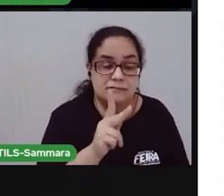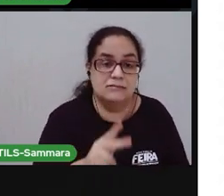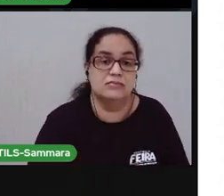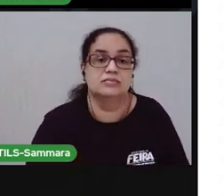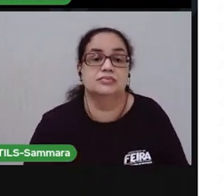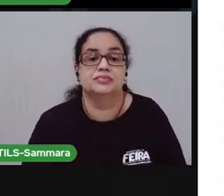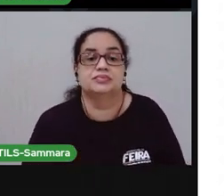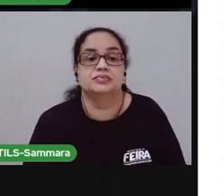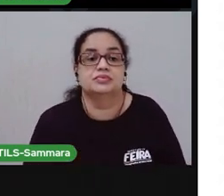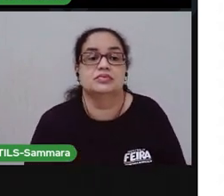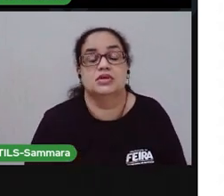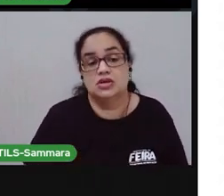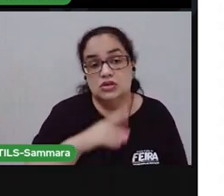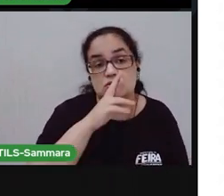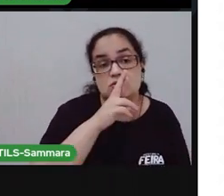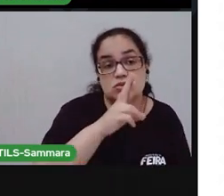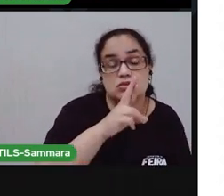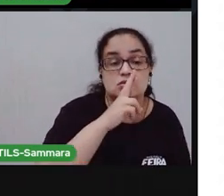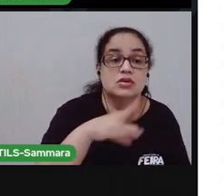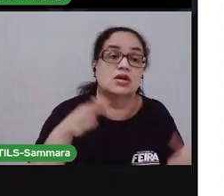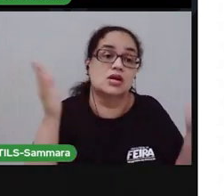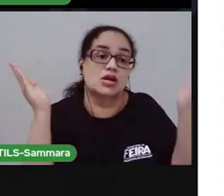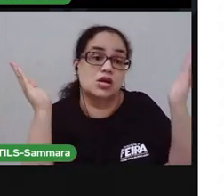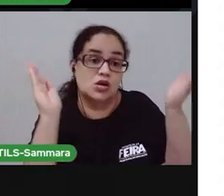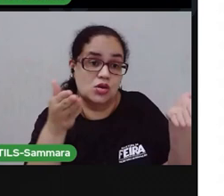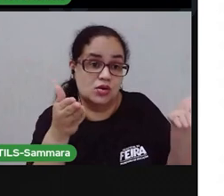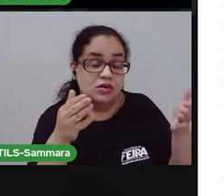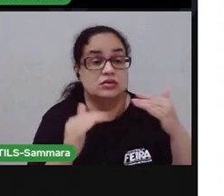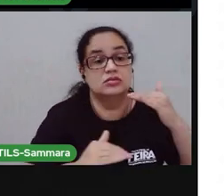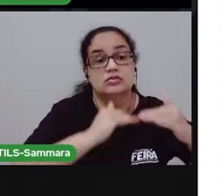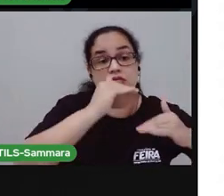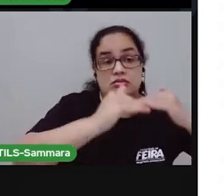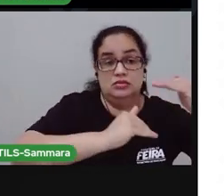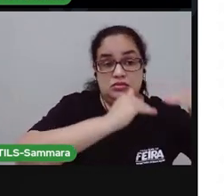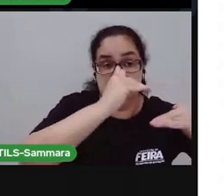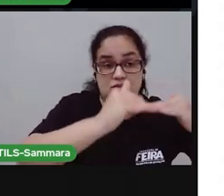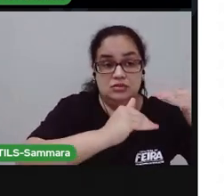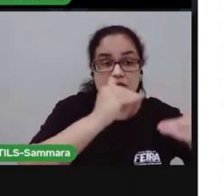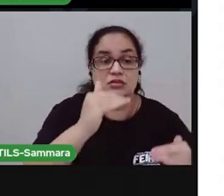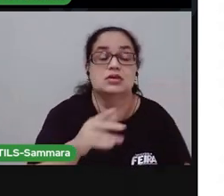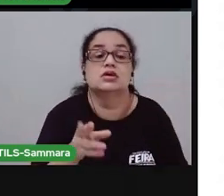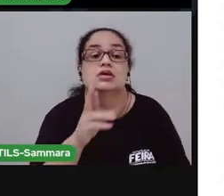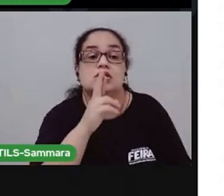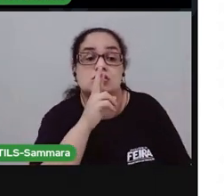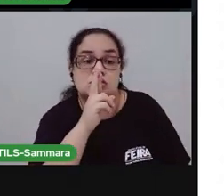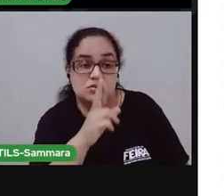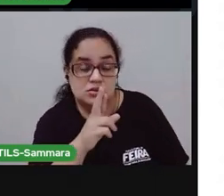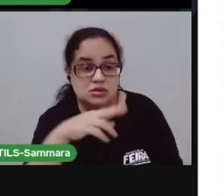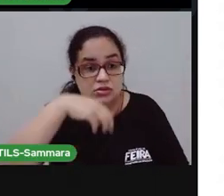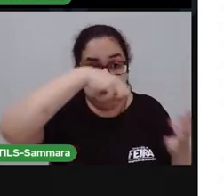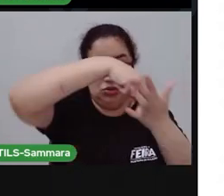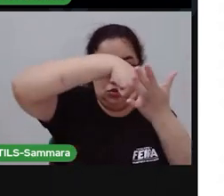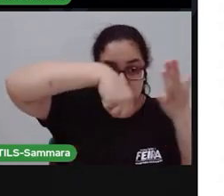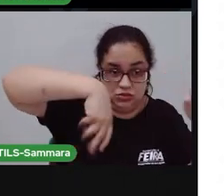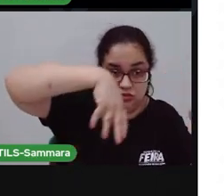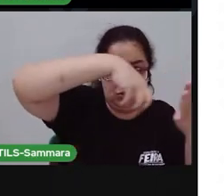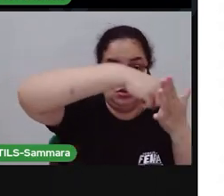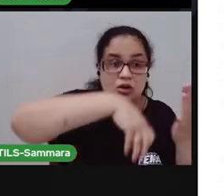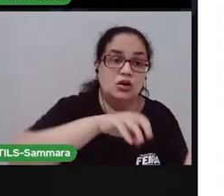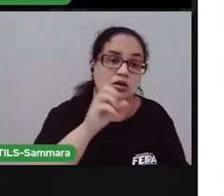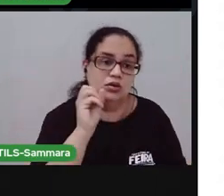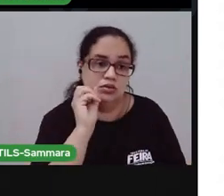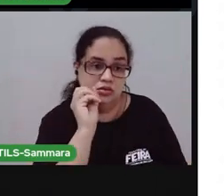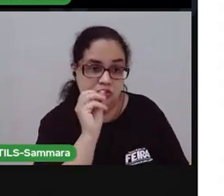Vou deixar você respondendo, porque eu quero que você desenvolva a autonomia na hora de responder suas atividades, tá bom?